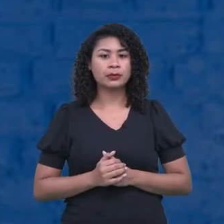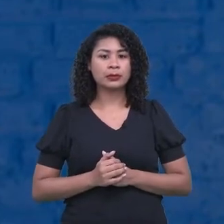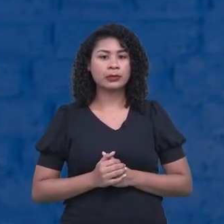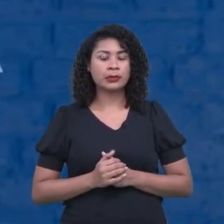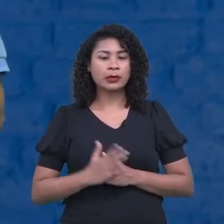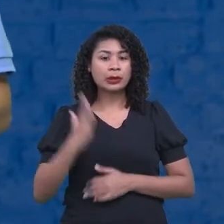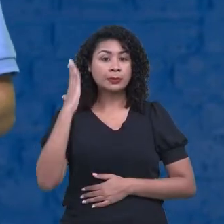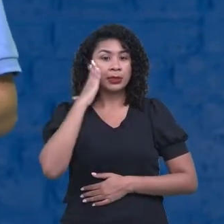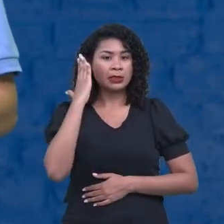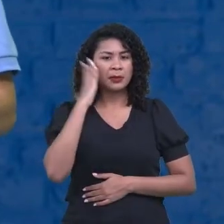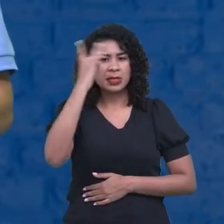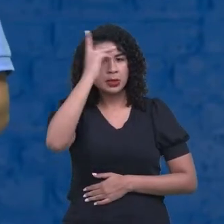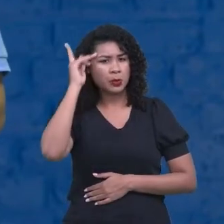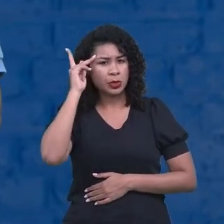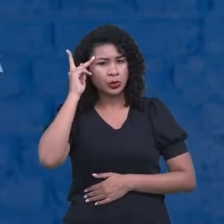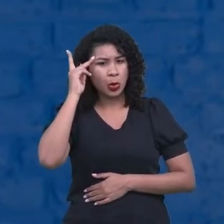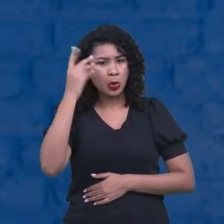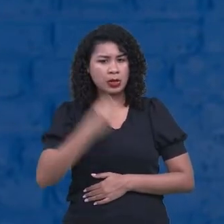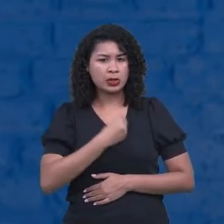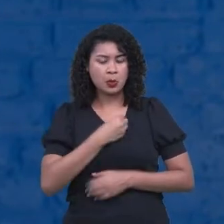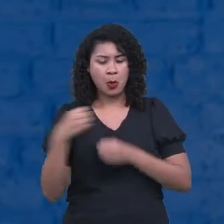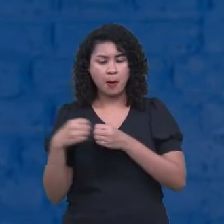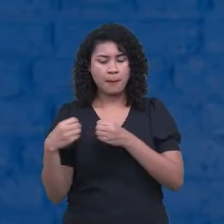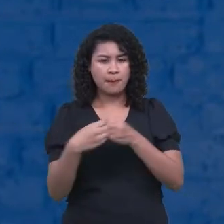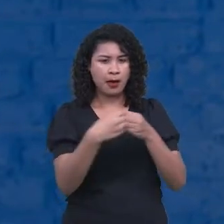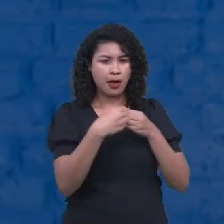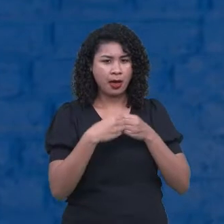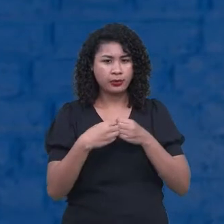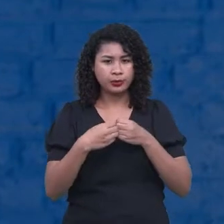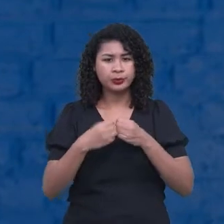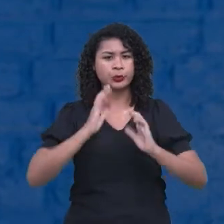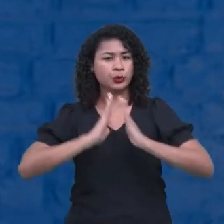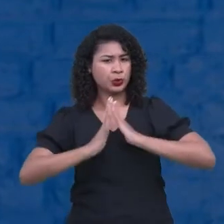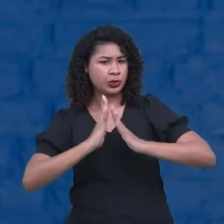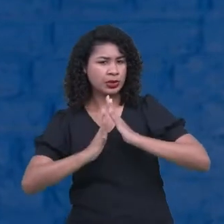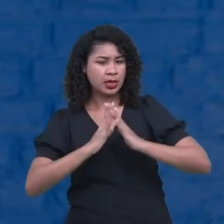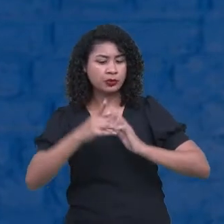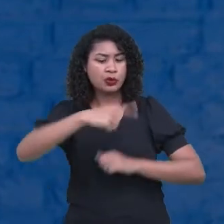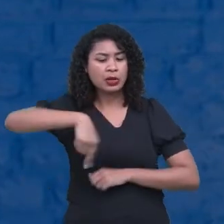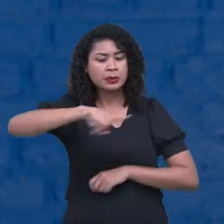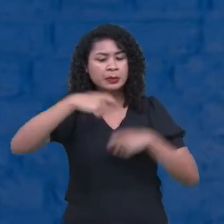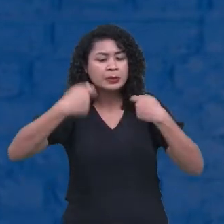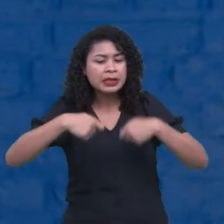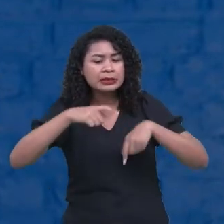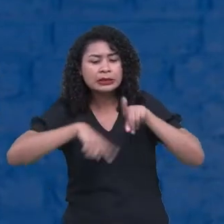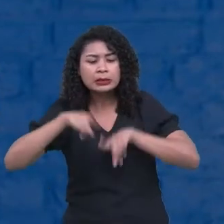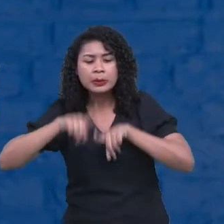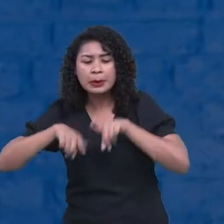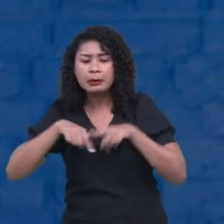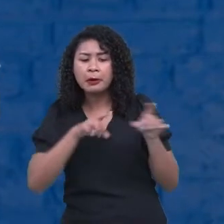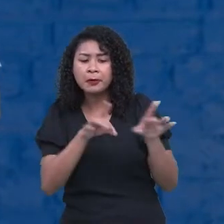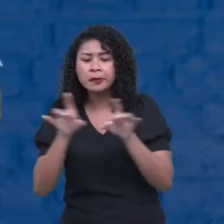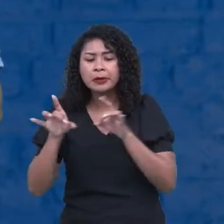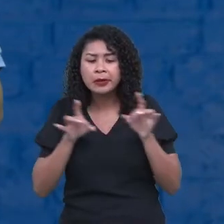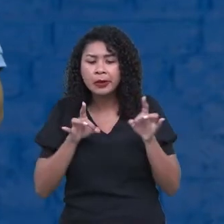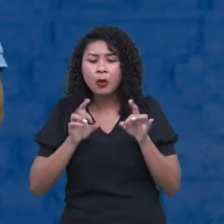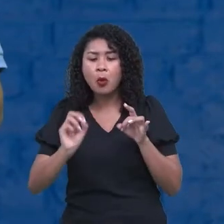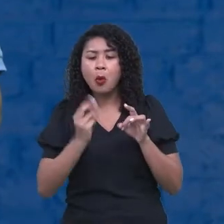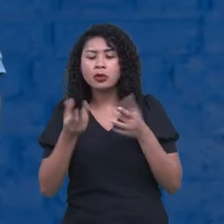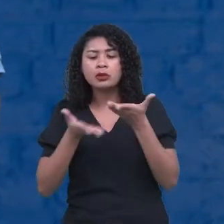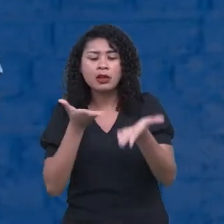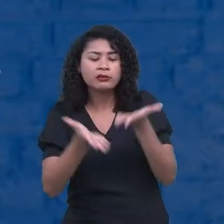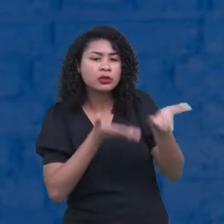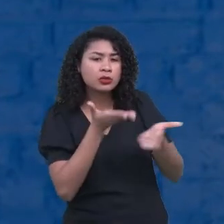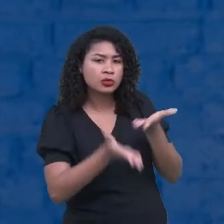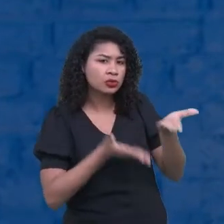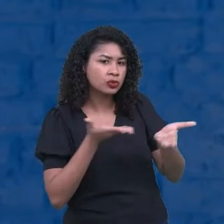mora naquelas redondezas, daquele bairro ou do centro, tem necessidade daquele serviço que eles vão oferecer. Qual a